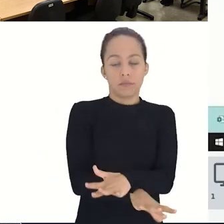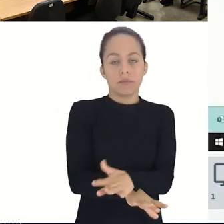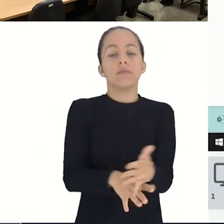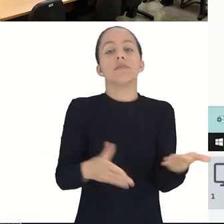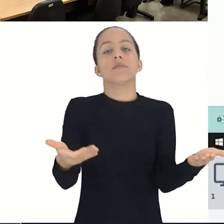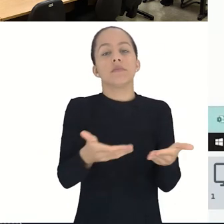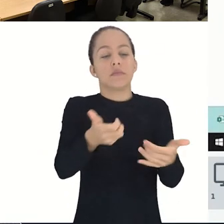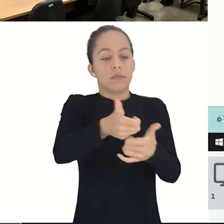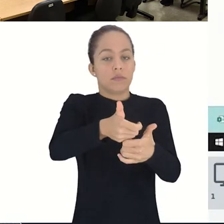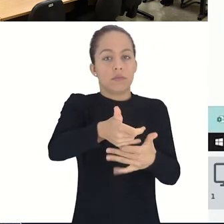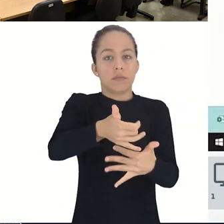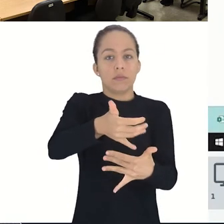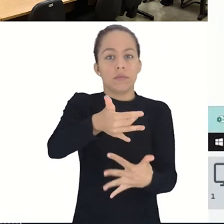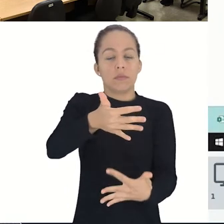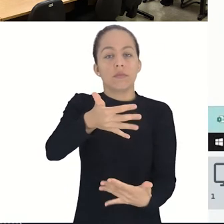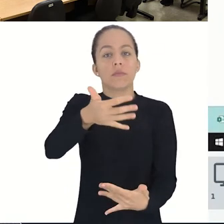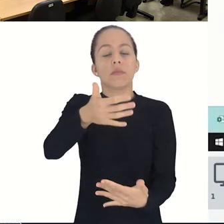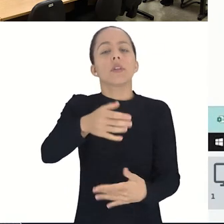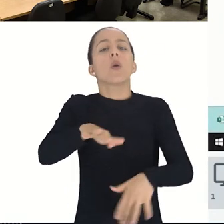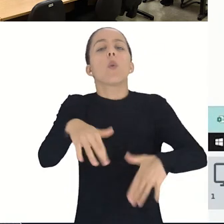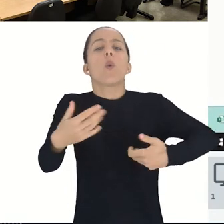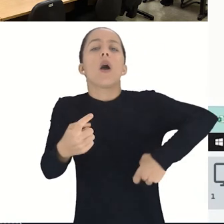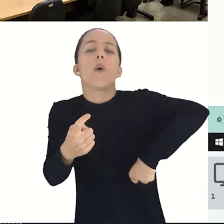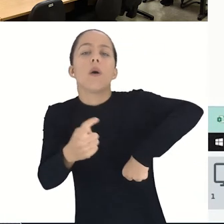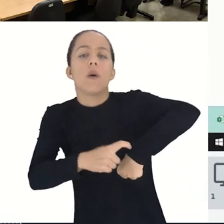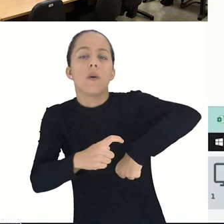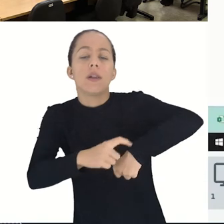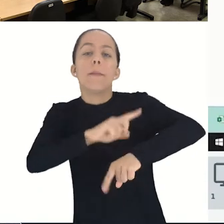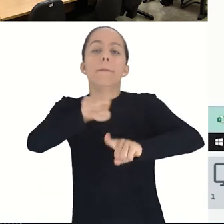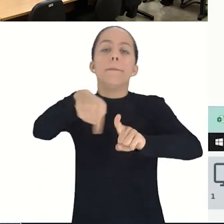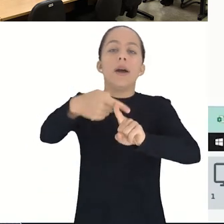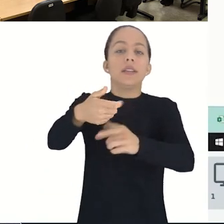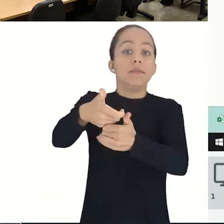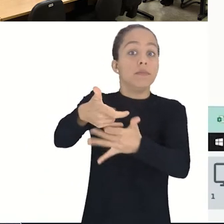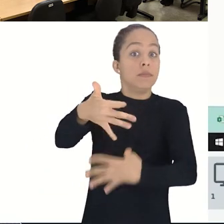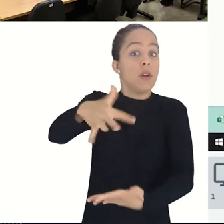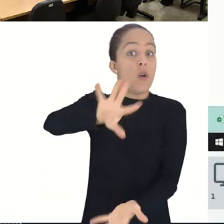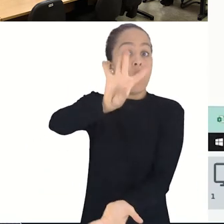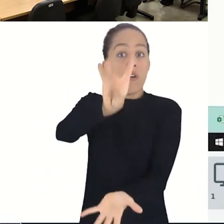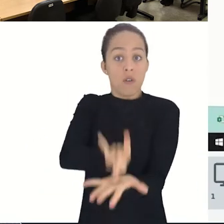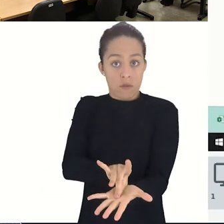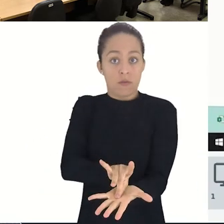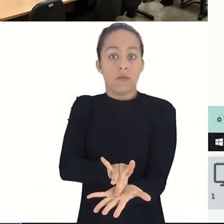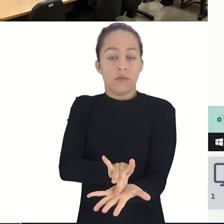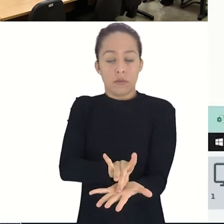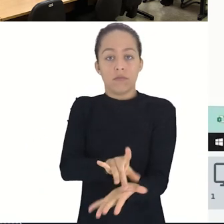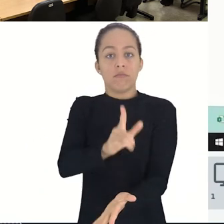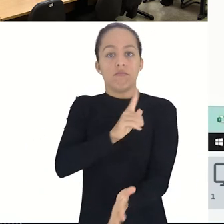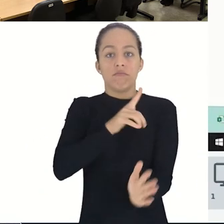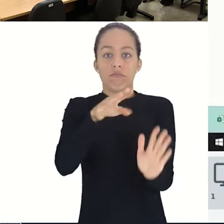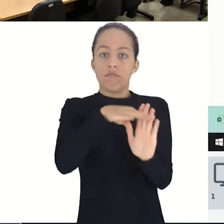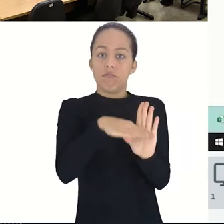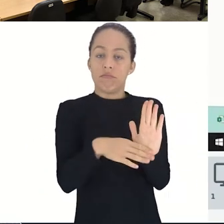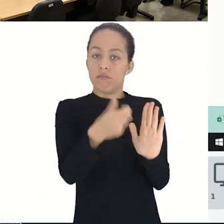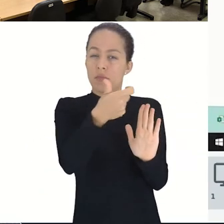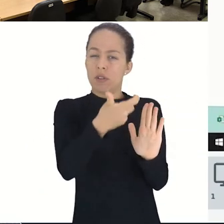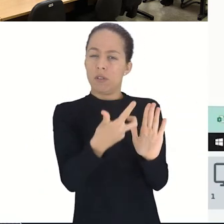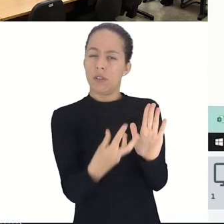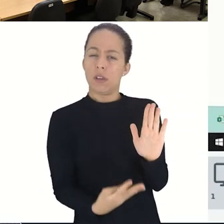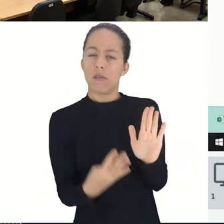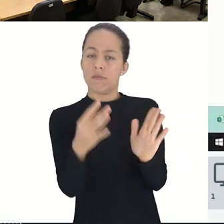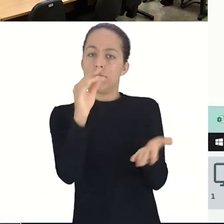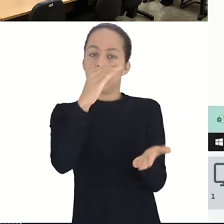possível ver aqui o horário que o sorteio foi realizado e a lista oficial com as posições que cada candidato ganhou.